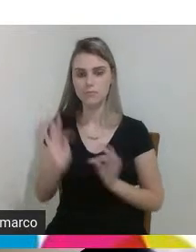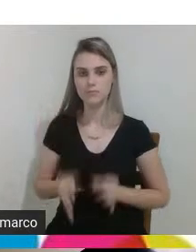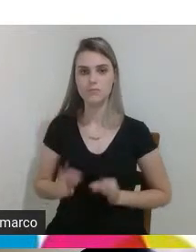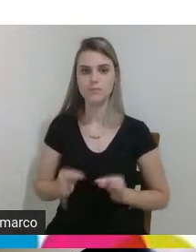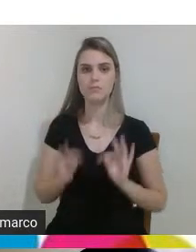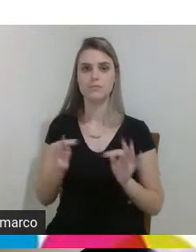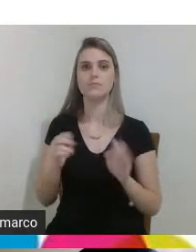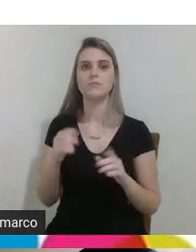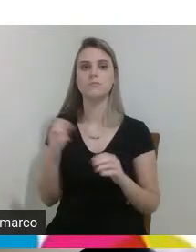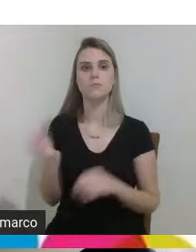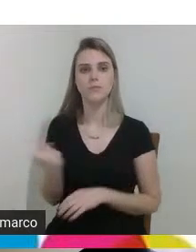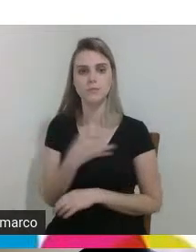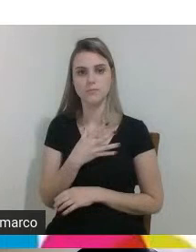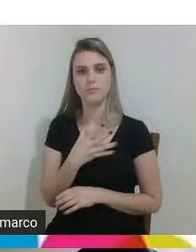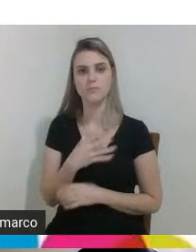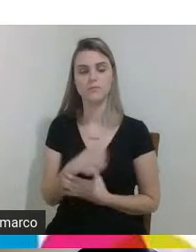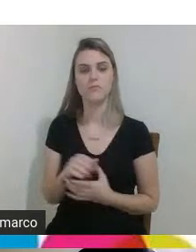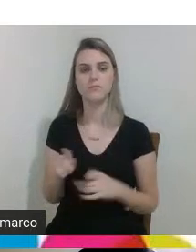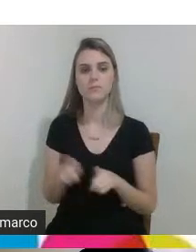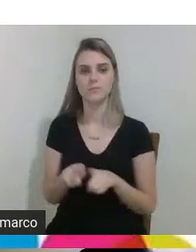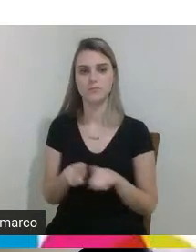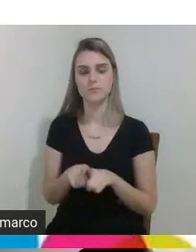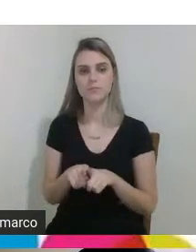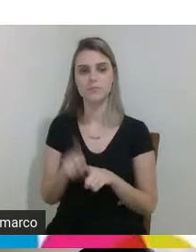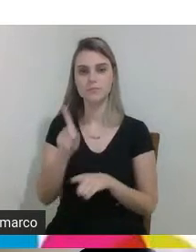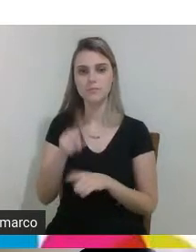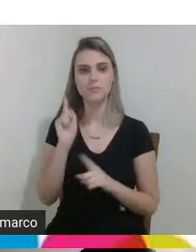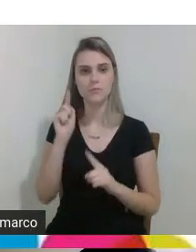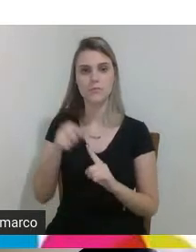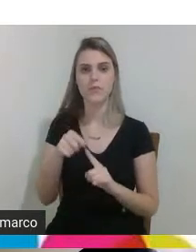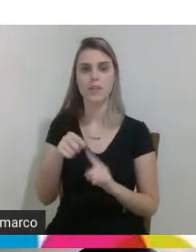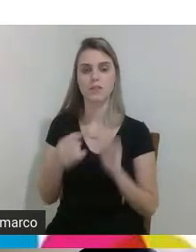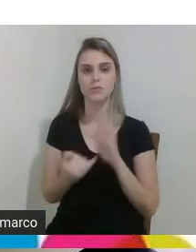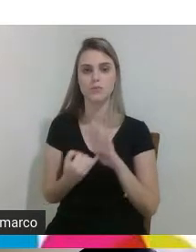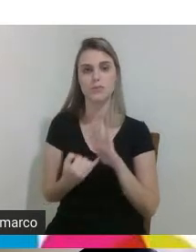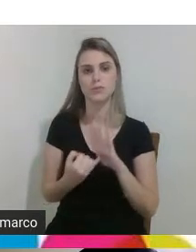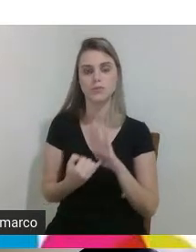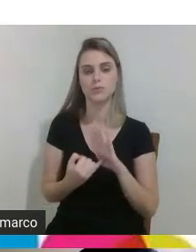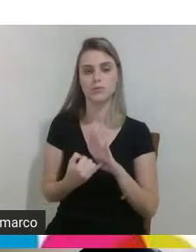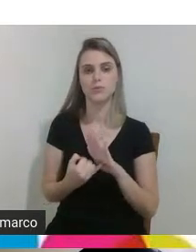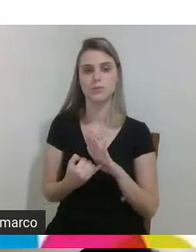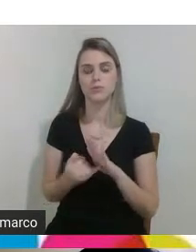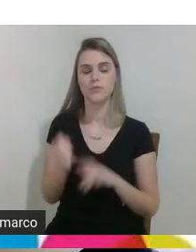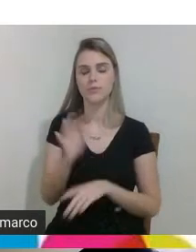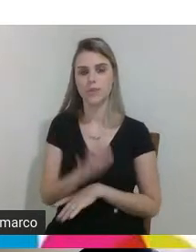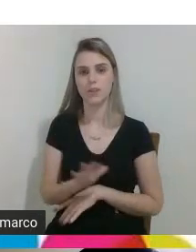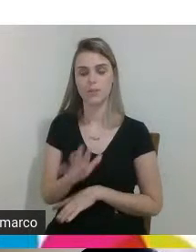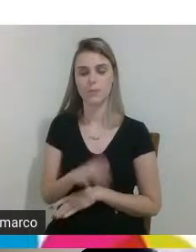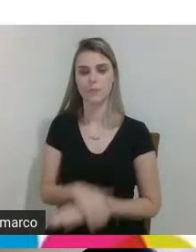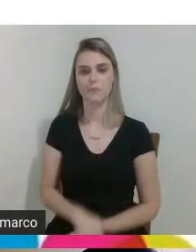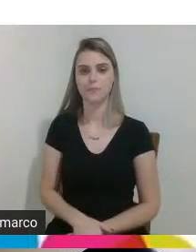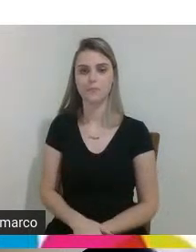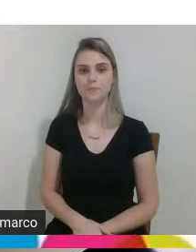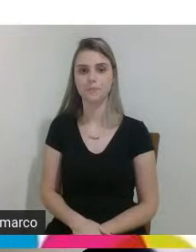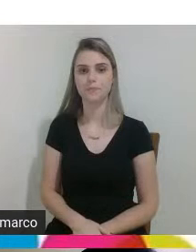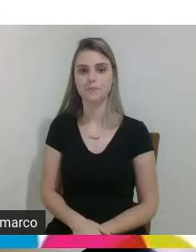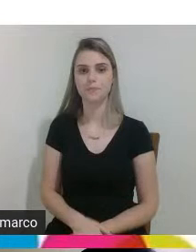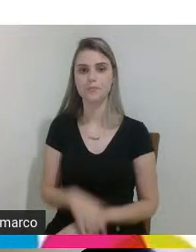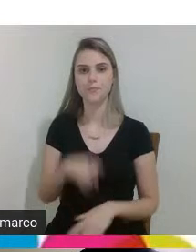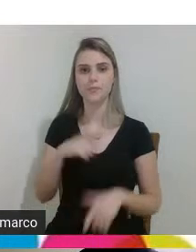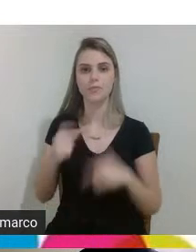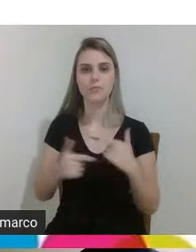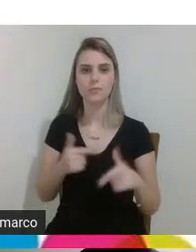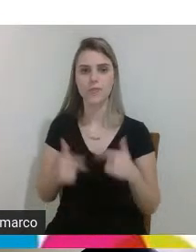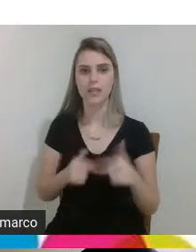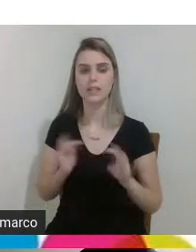inovação e é esse o objetivo do Instituto Federal né estar trabalhando com